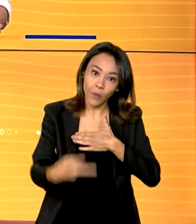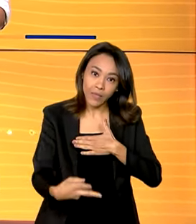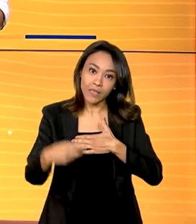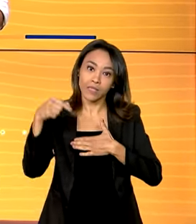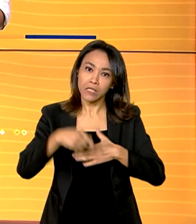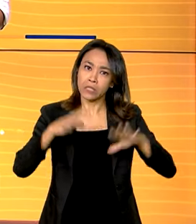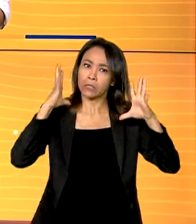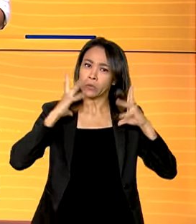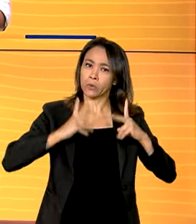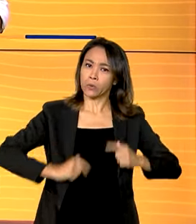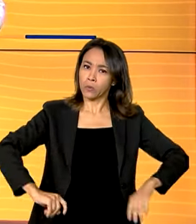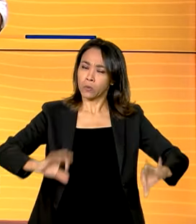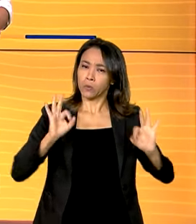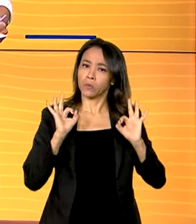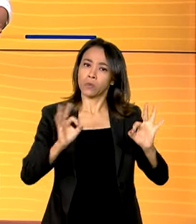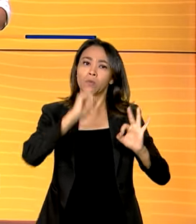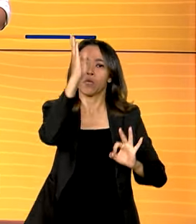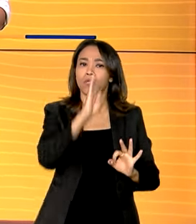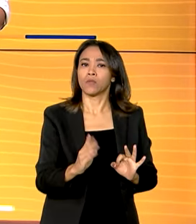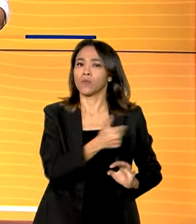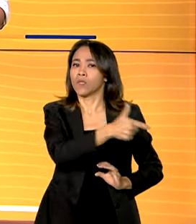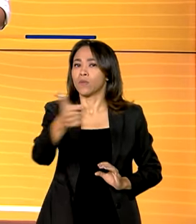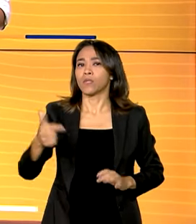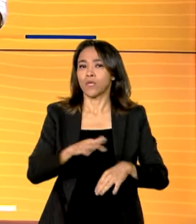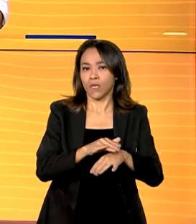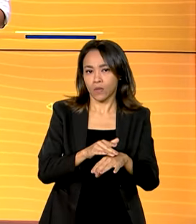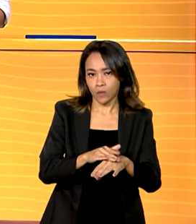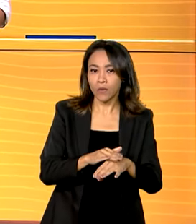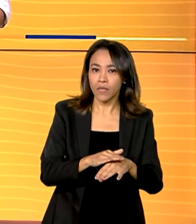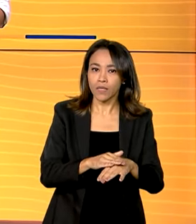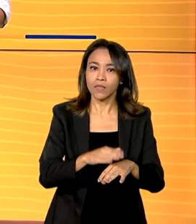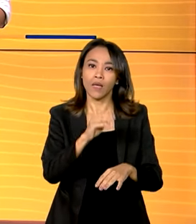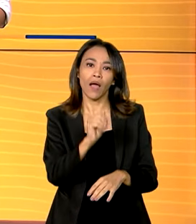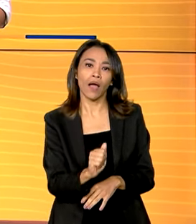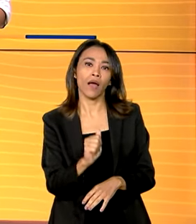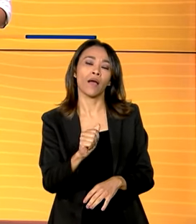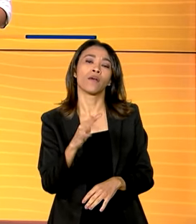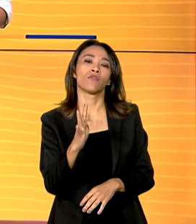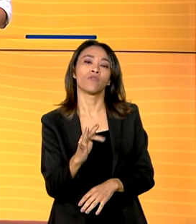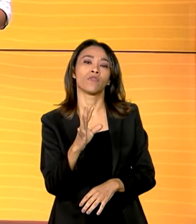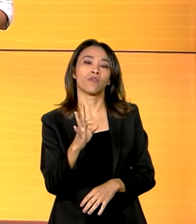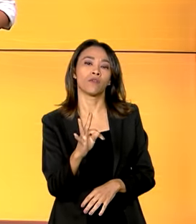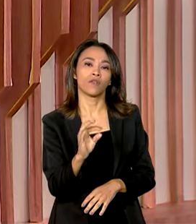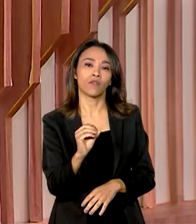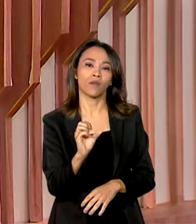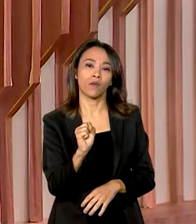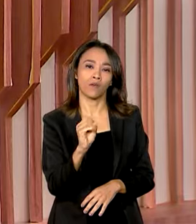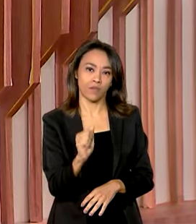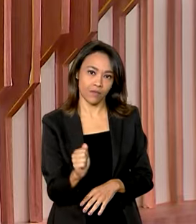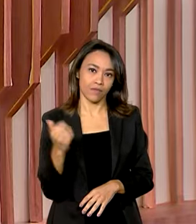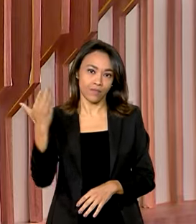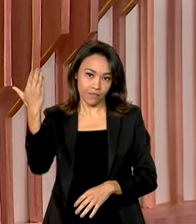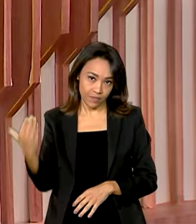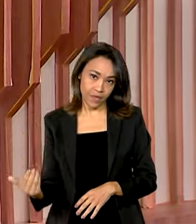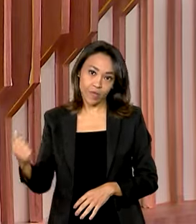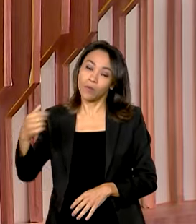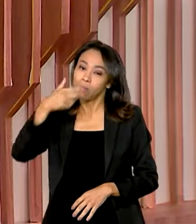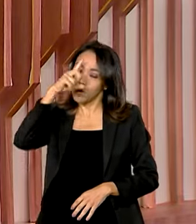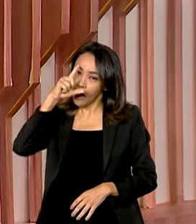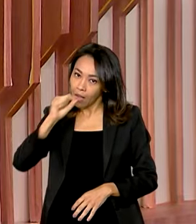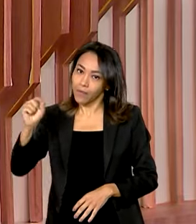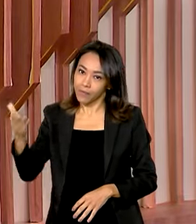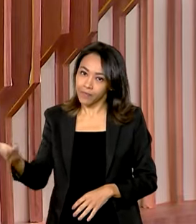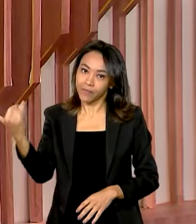sanitário do Brasil como livre de febre aftosa pelo vice-presidente Geraldo Alckmin. O assunto agora é o